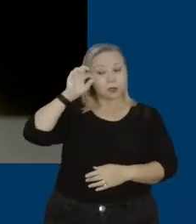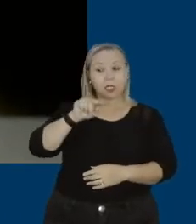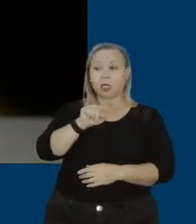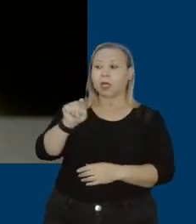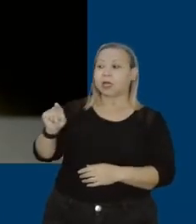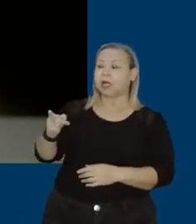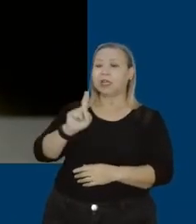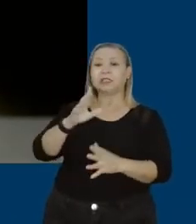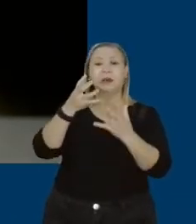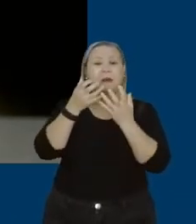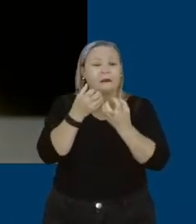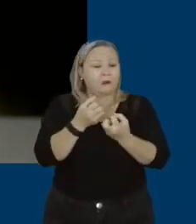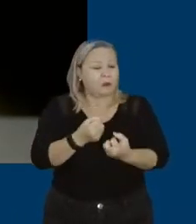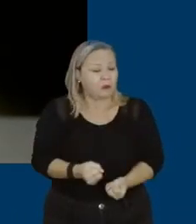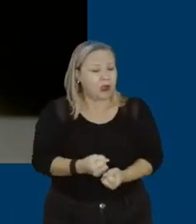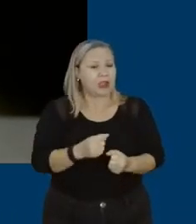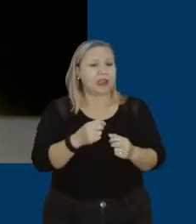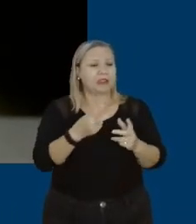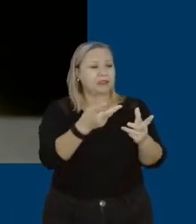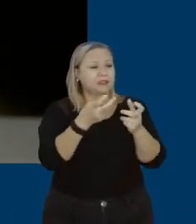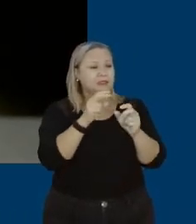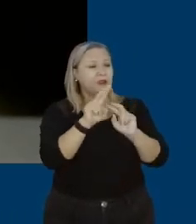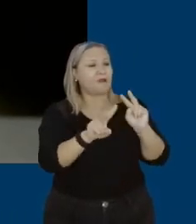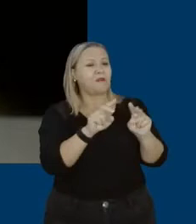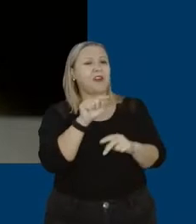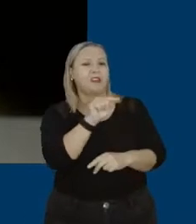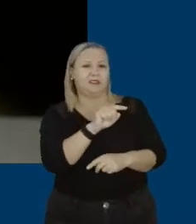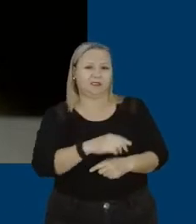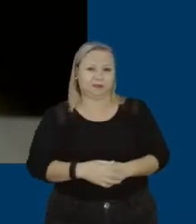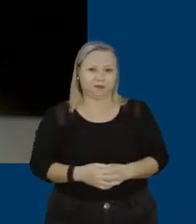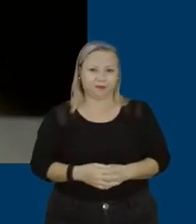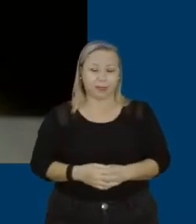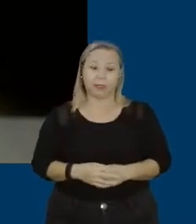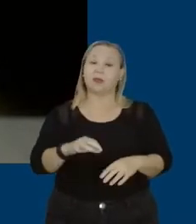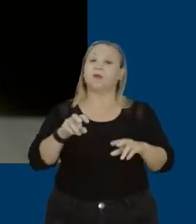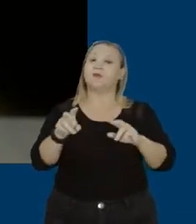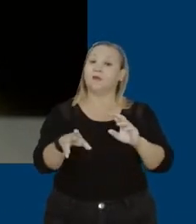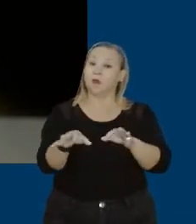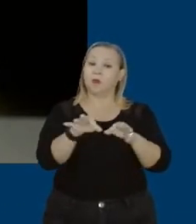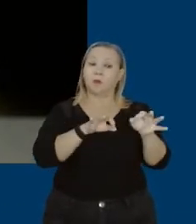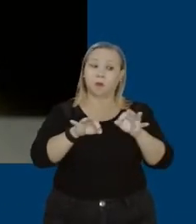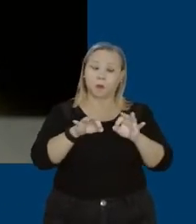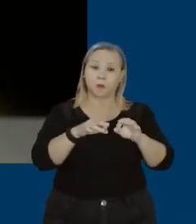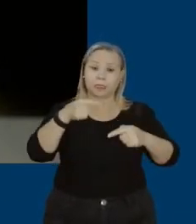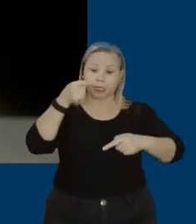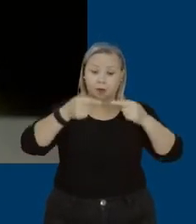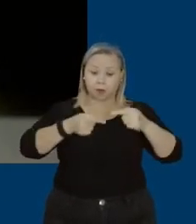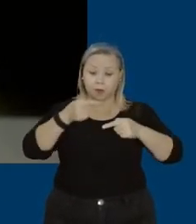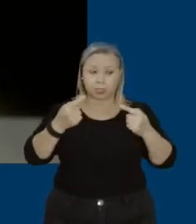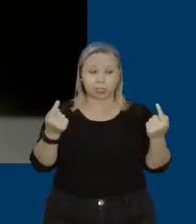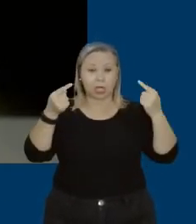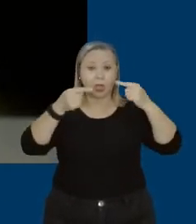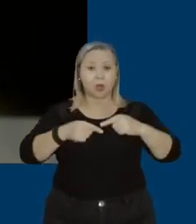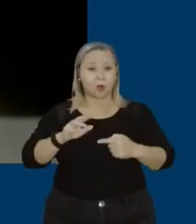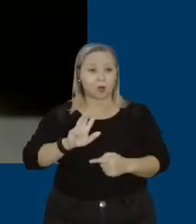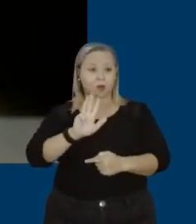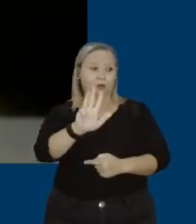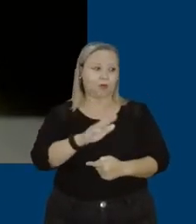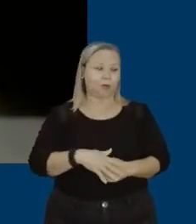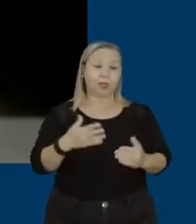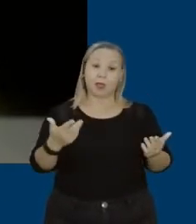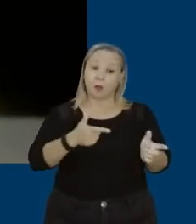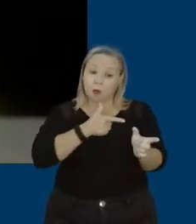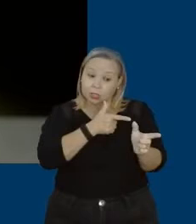suportam ver isso, que foi uma armação política contra o presidente Lula. E agora de arma impõe e fazem ameaça. Então isso é